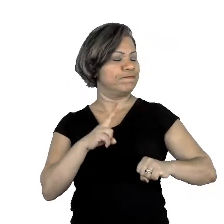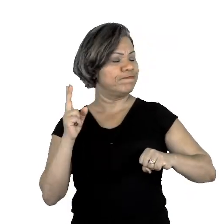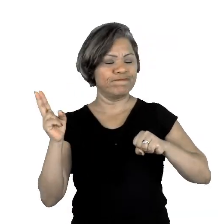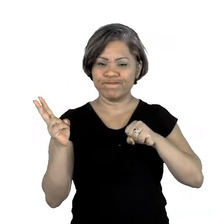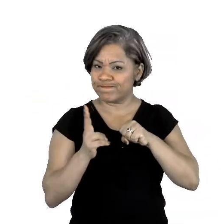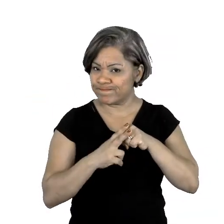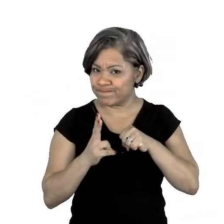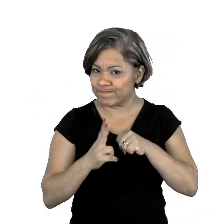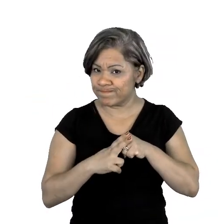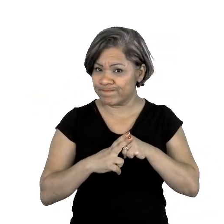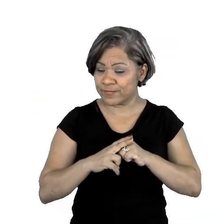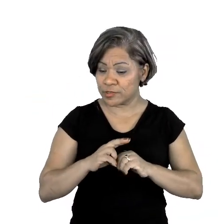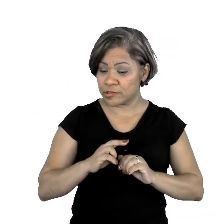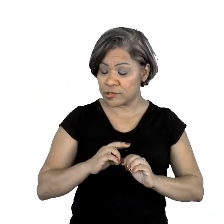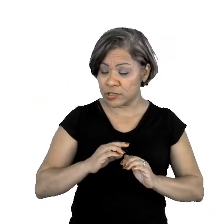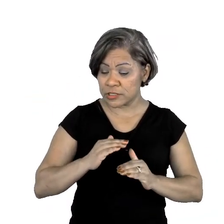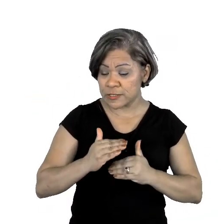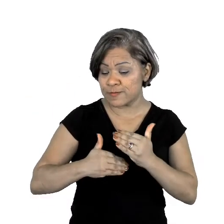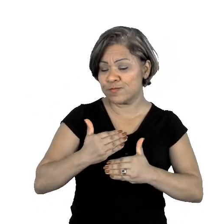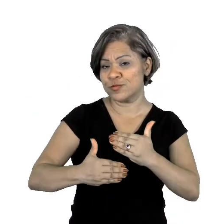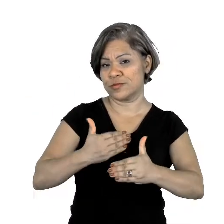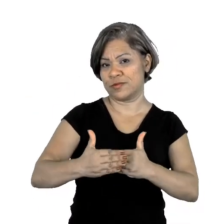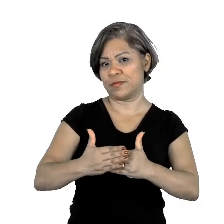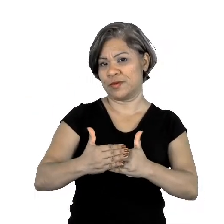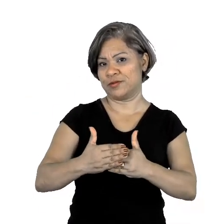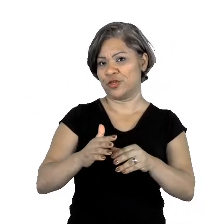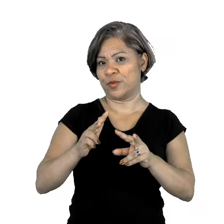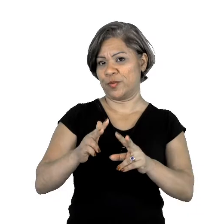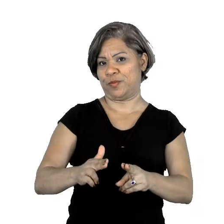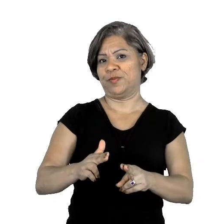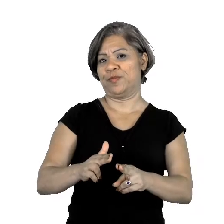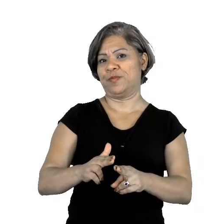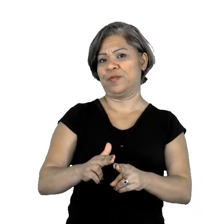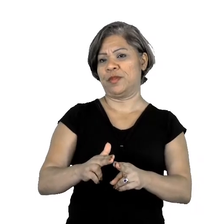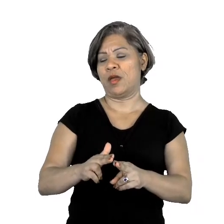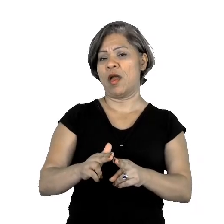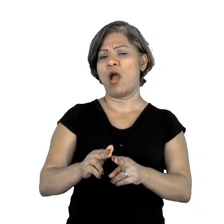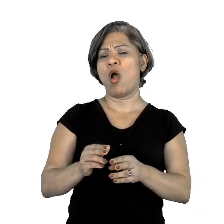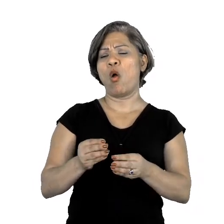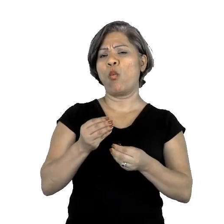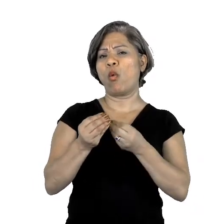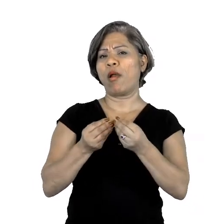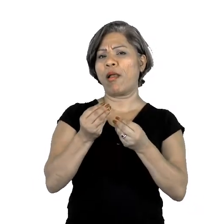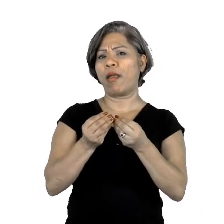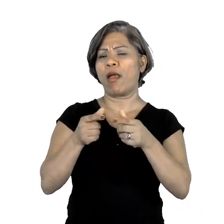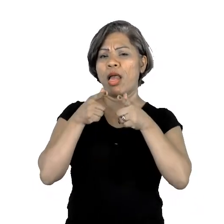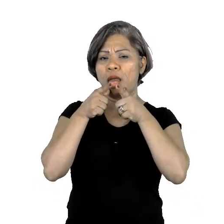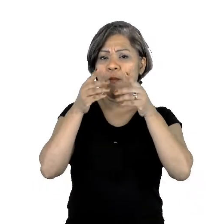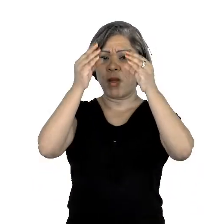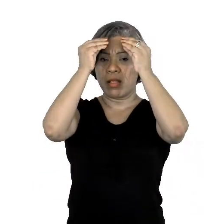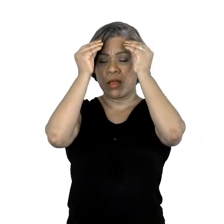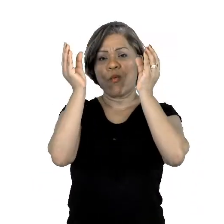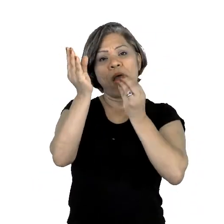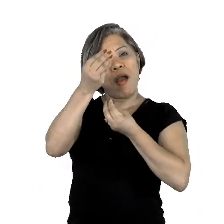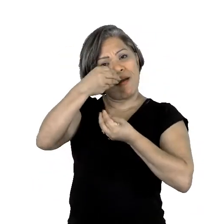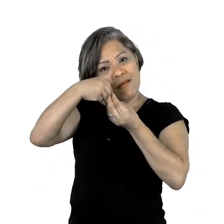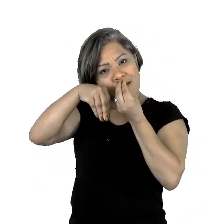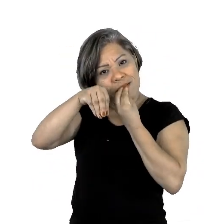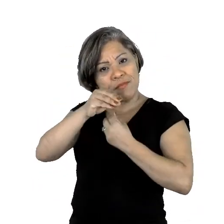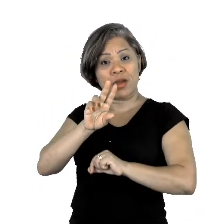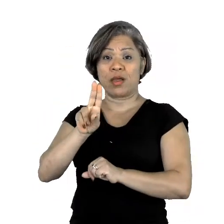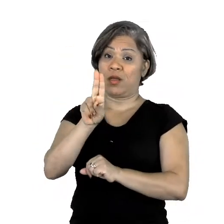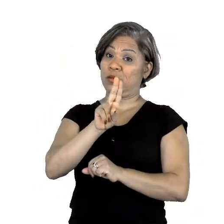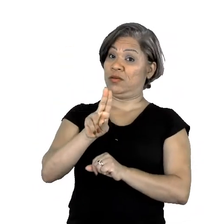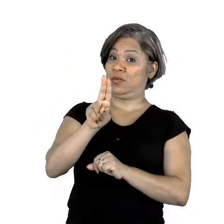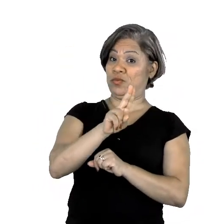simultaneamente, que nós chamamos de linguagem mista, usando palavras escritas e